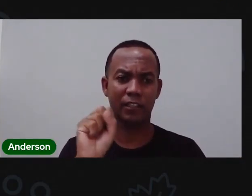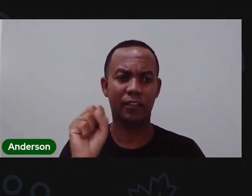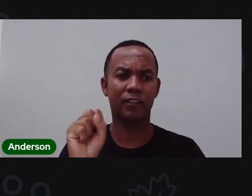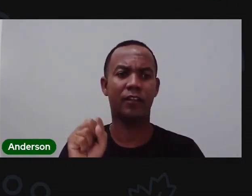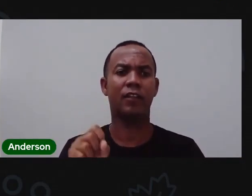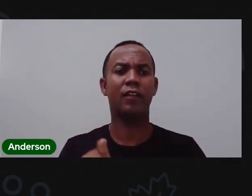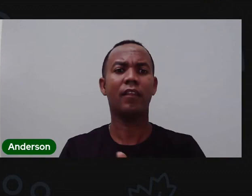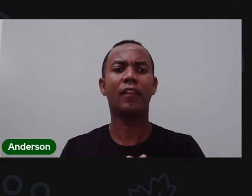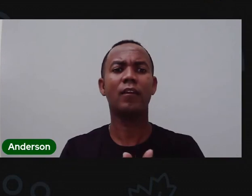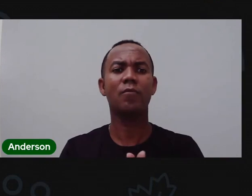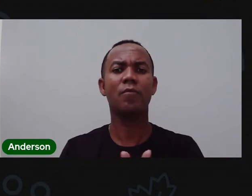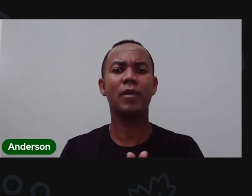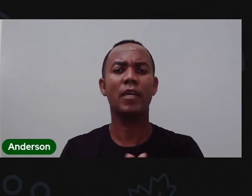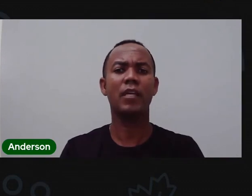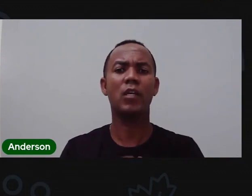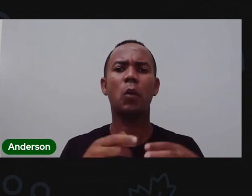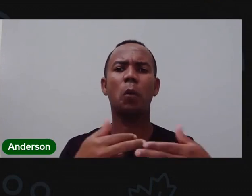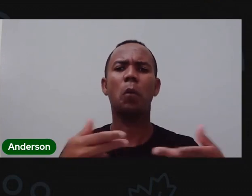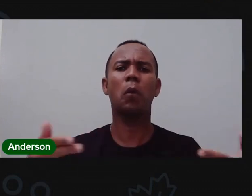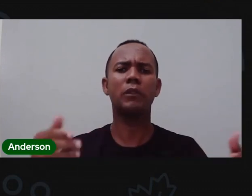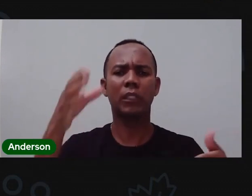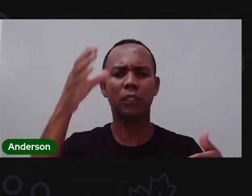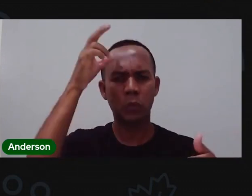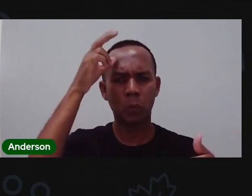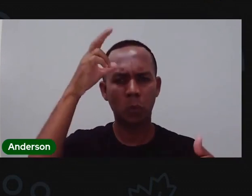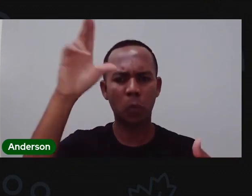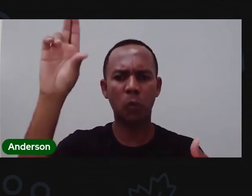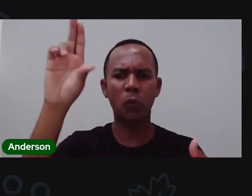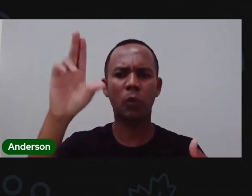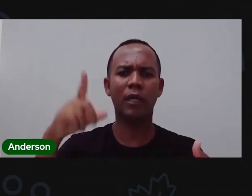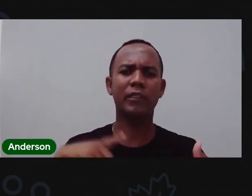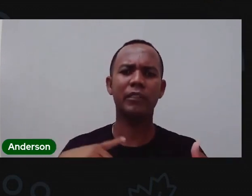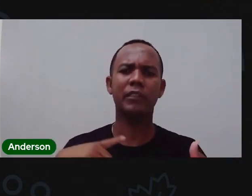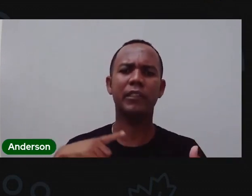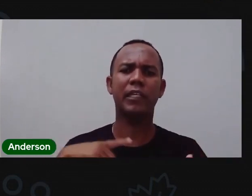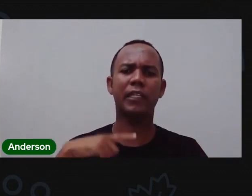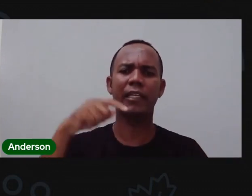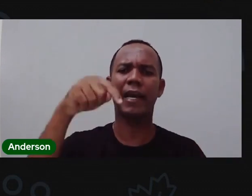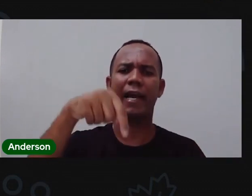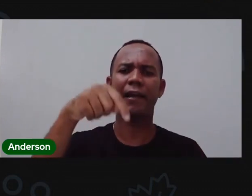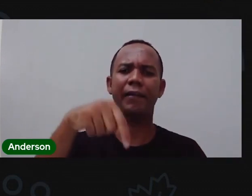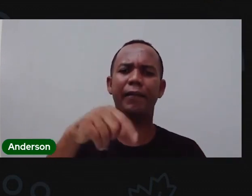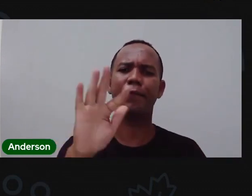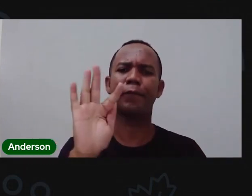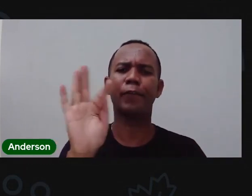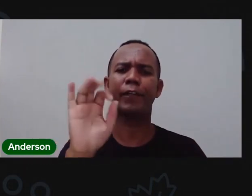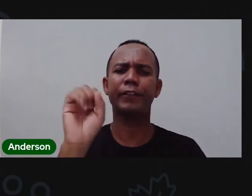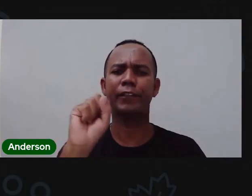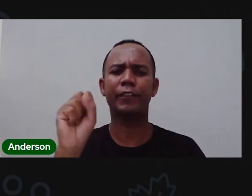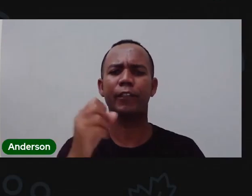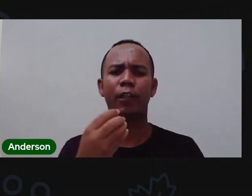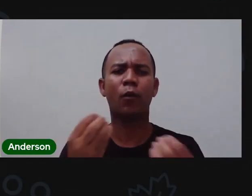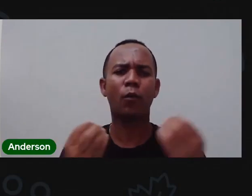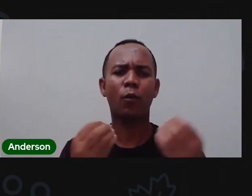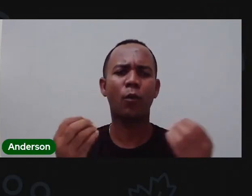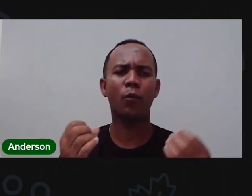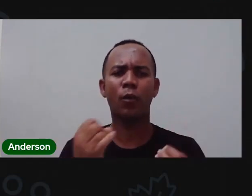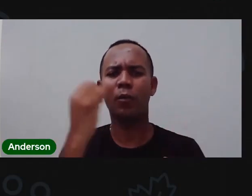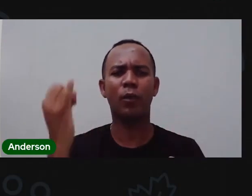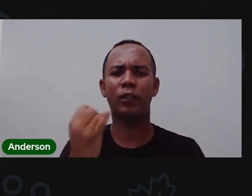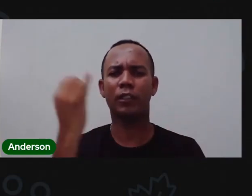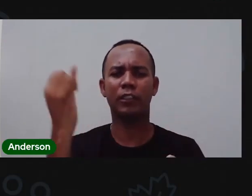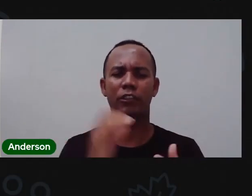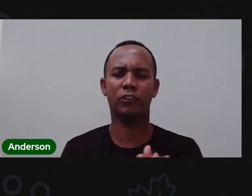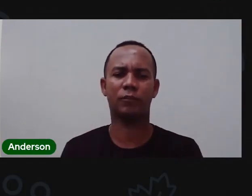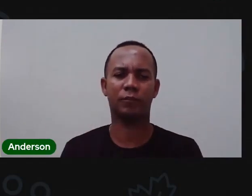patrimônio cultural, material e imaterial. Mas, como de